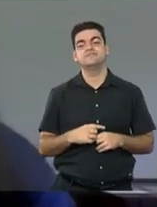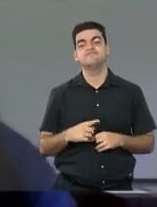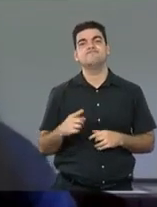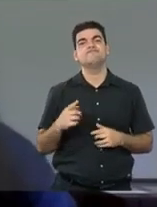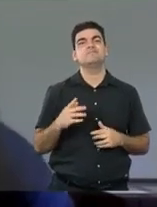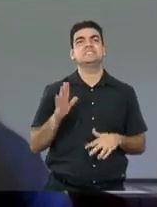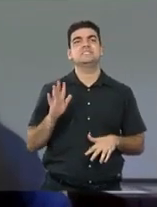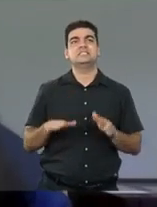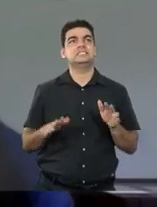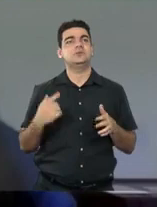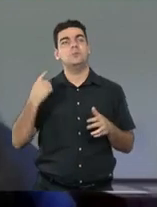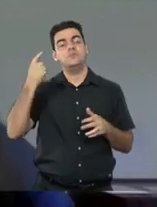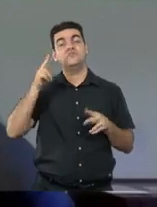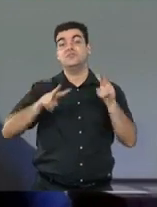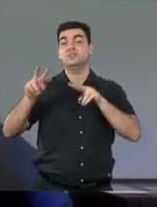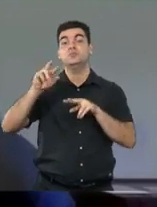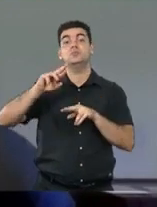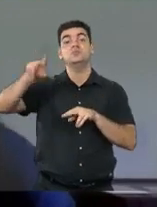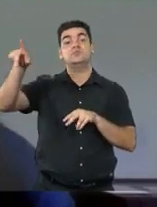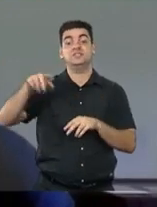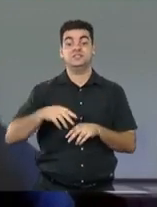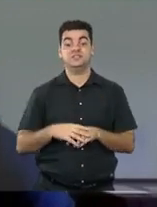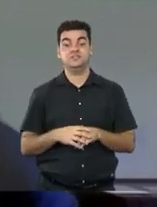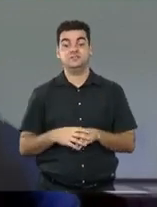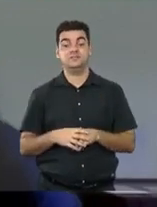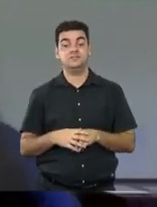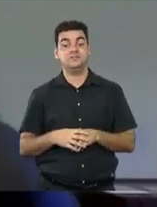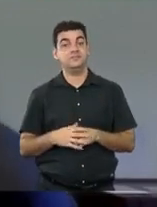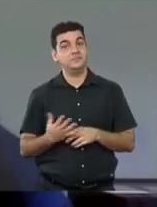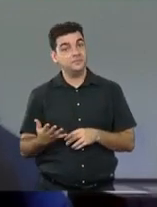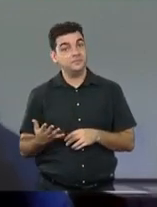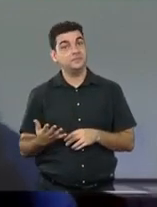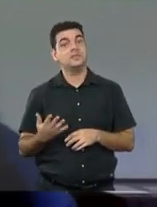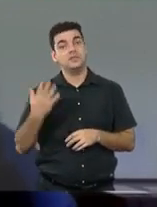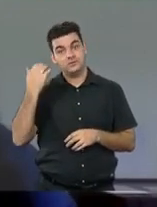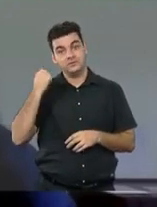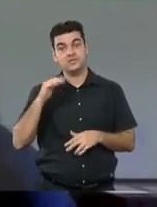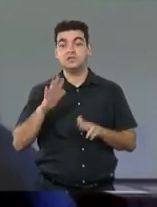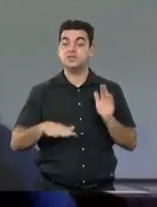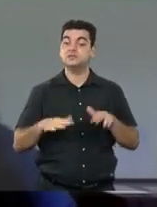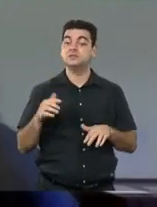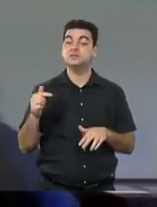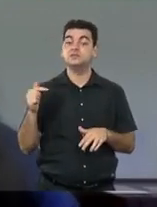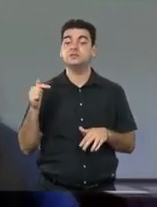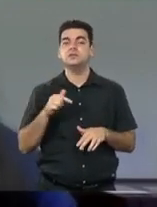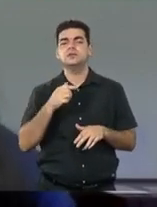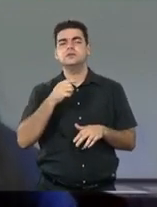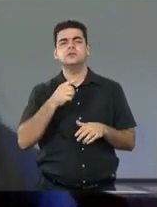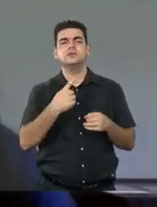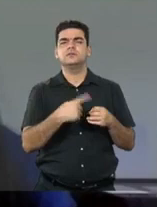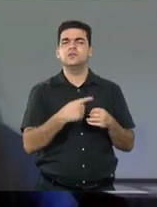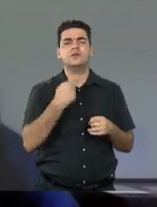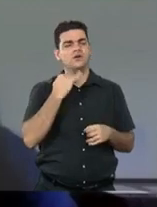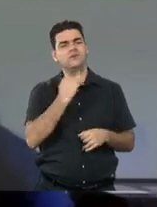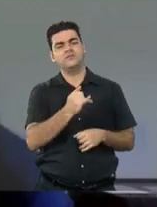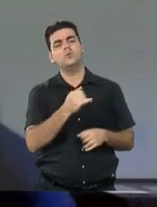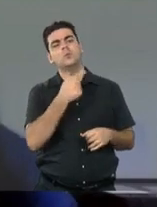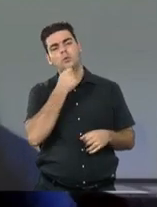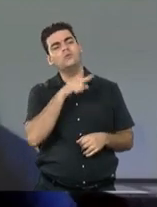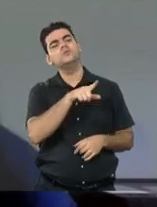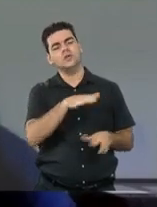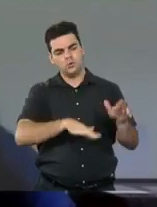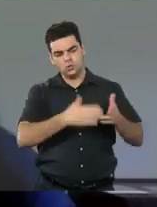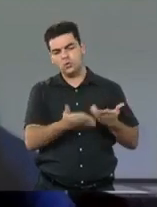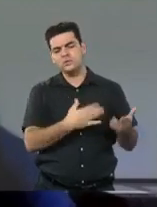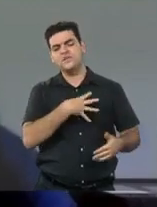eu vejo muitas vezes por aí. Quem tem que cuidar da criança, essa mulher, muitas vezes é o homem, na comunidade wapitiana, eu sempre falo para os homens, eles cuidam